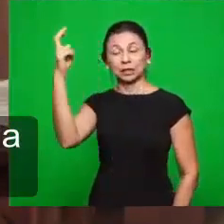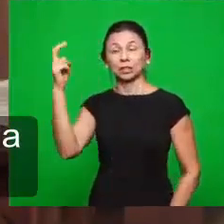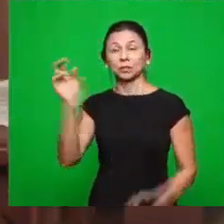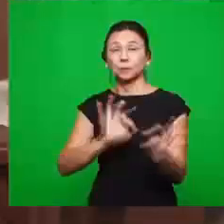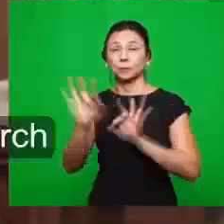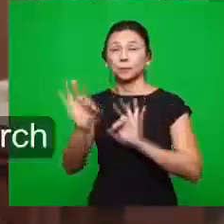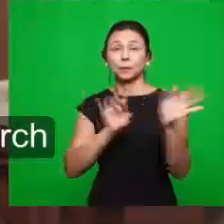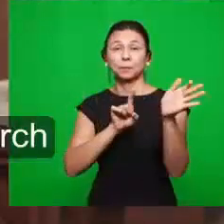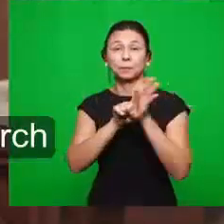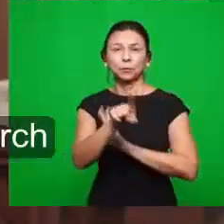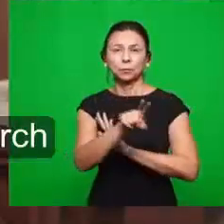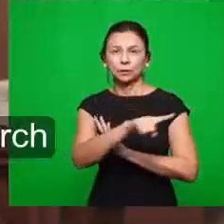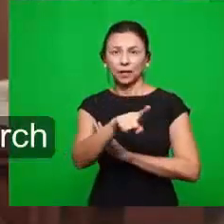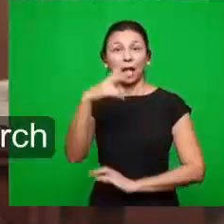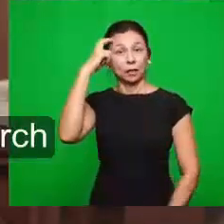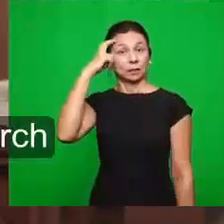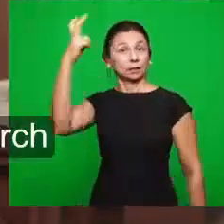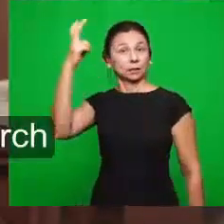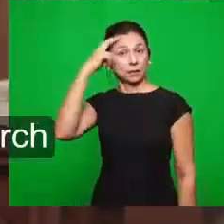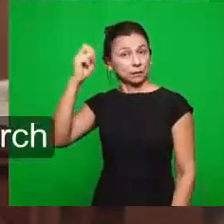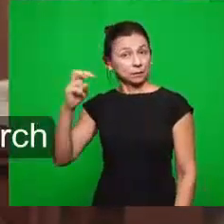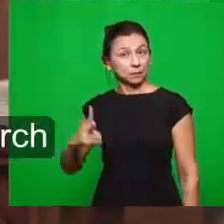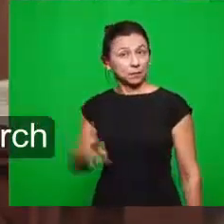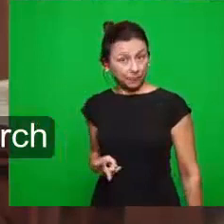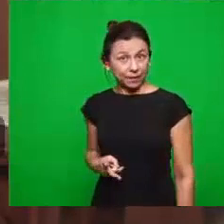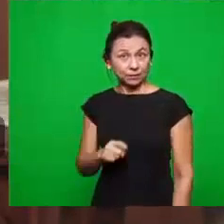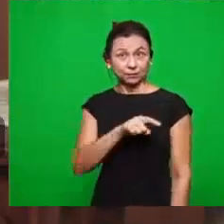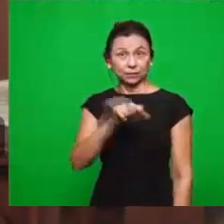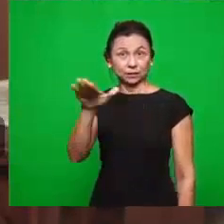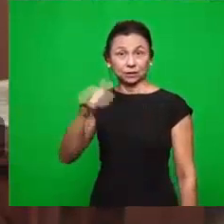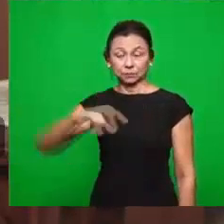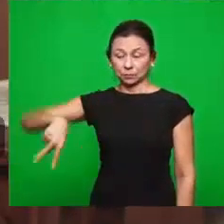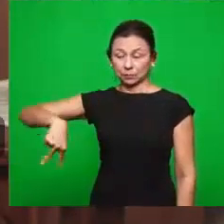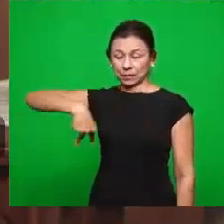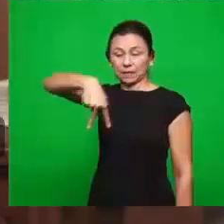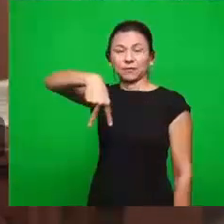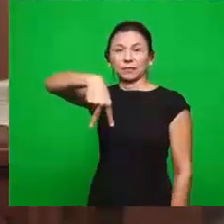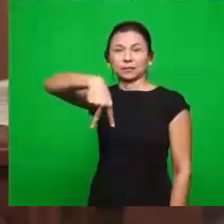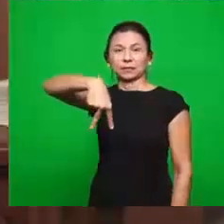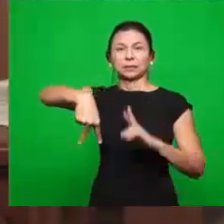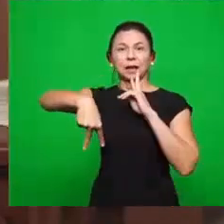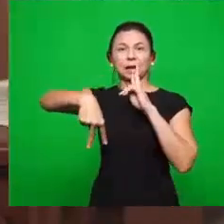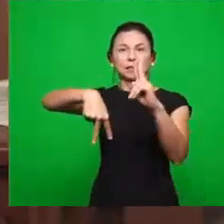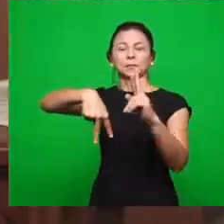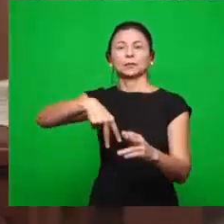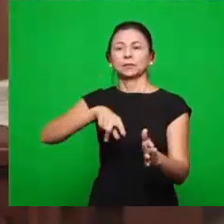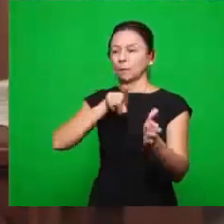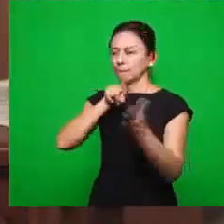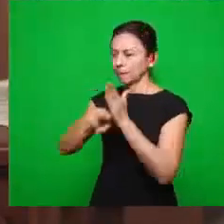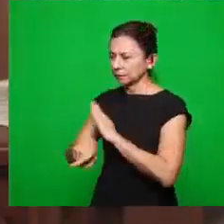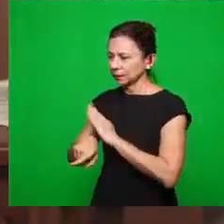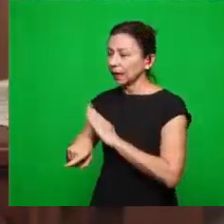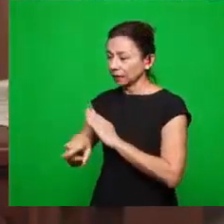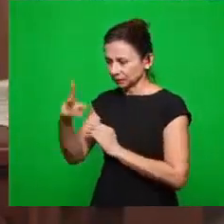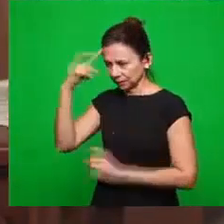Os irmãos, quando tiver um que sabe muito, chama e bota ele na frente, porque eu vou fazer uma pergunta para ele responder. Para ele dizer